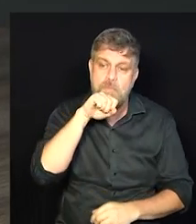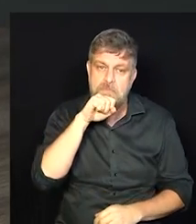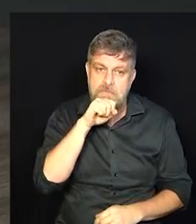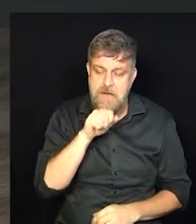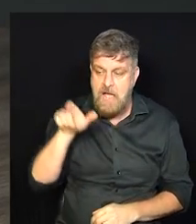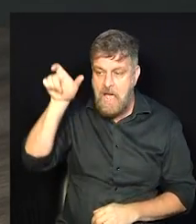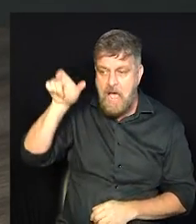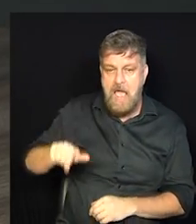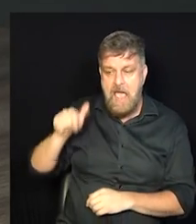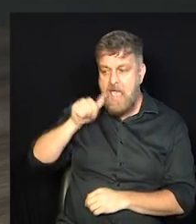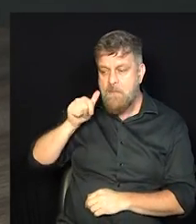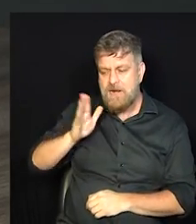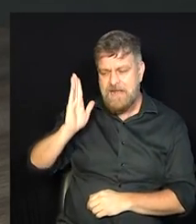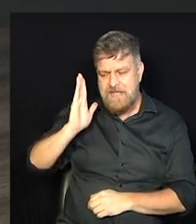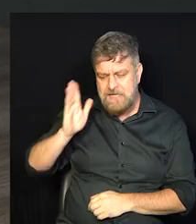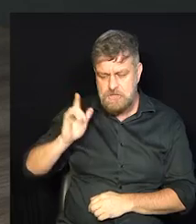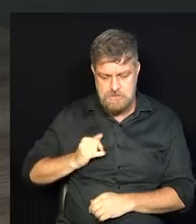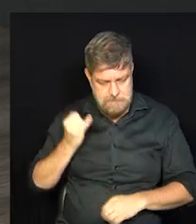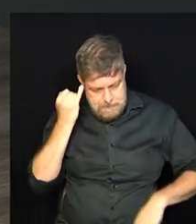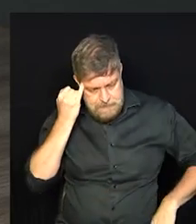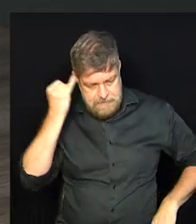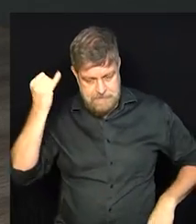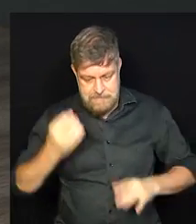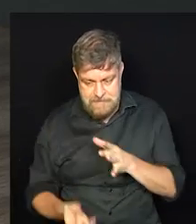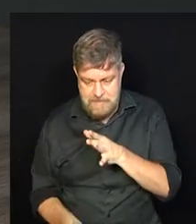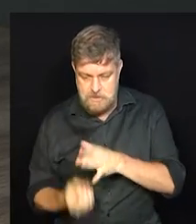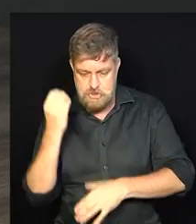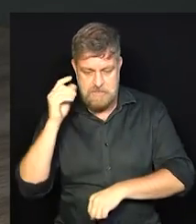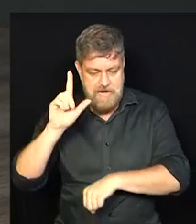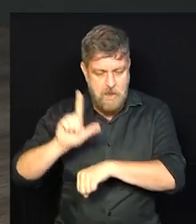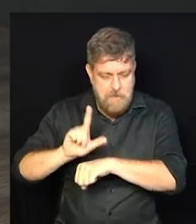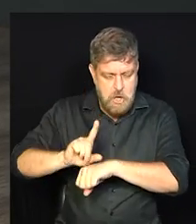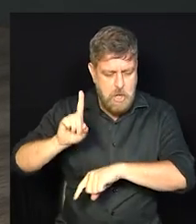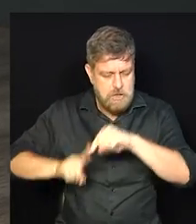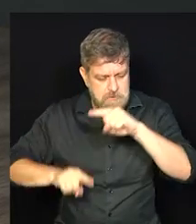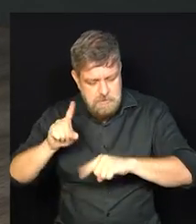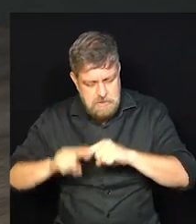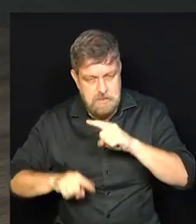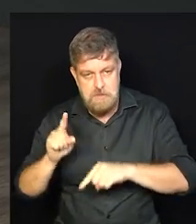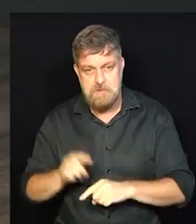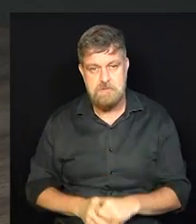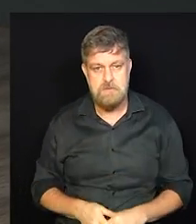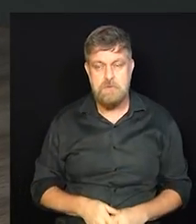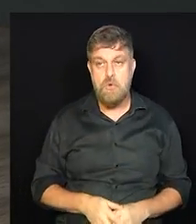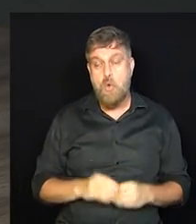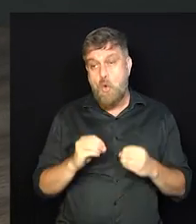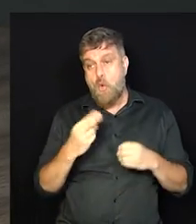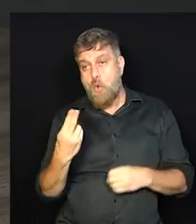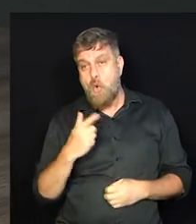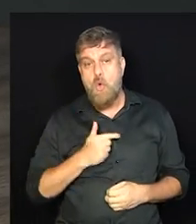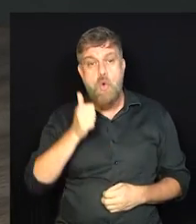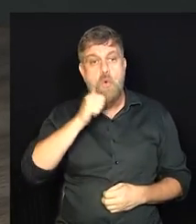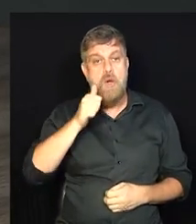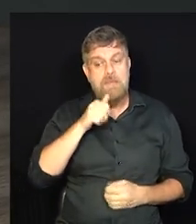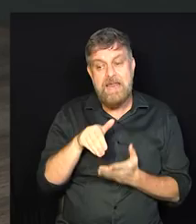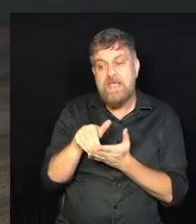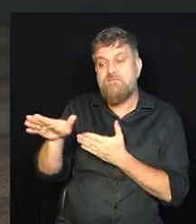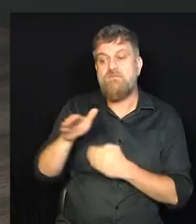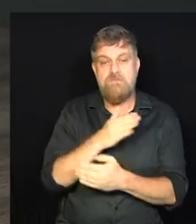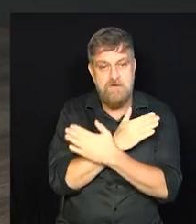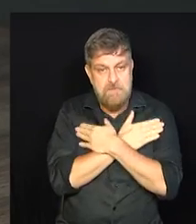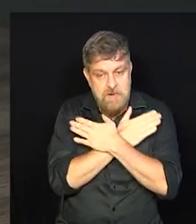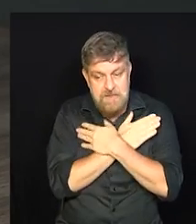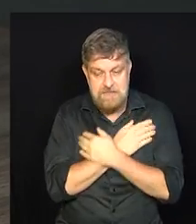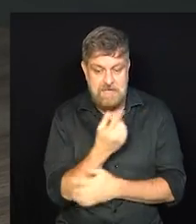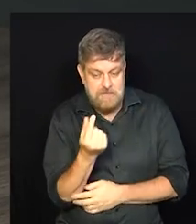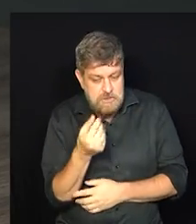é quem já tá empreendendo é quem tá pensando em ter um negócio essa mulher que saiu do emprego foi demitida e recebeu